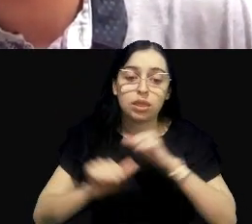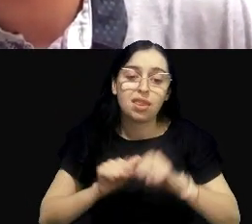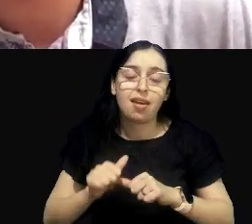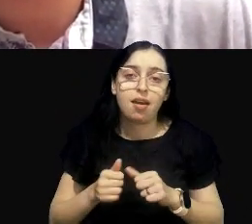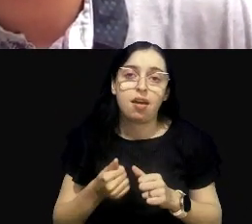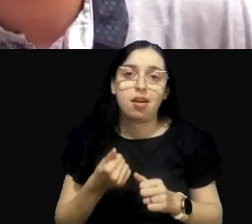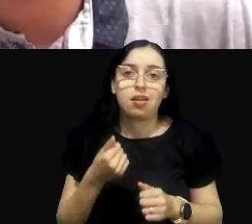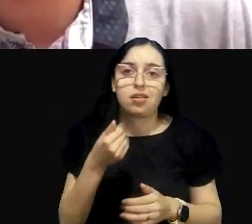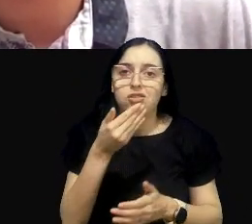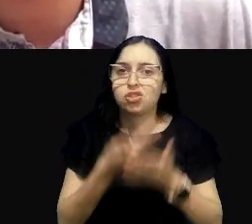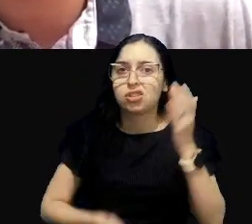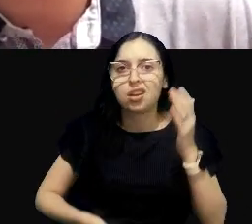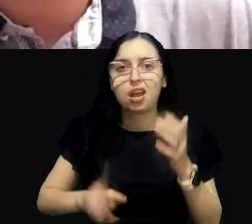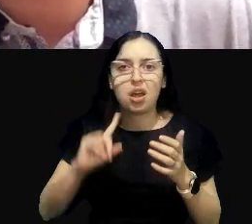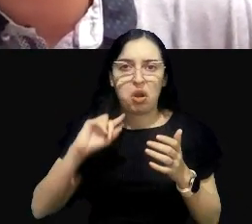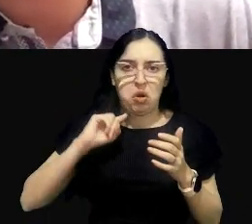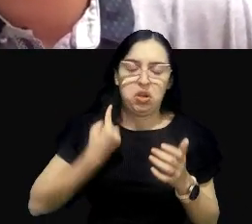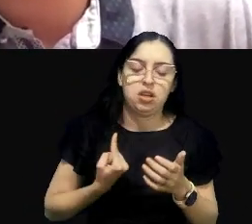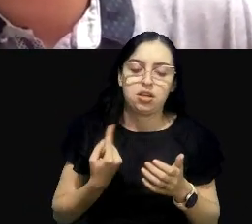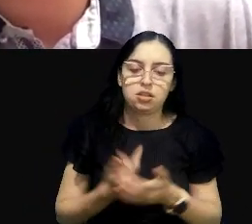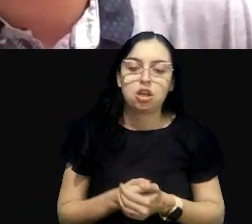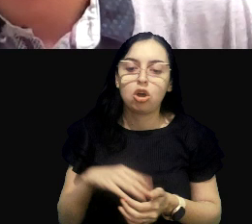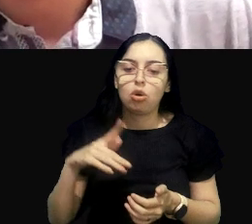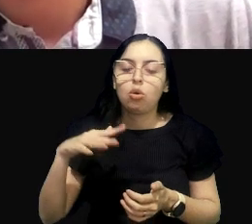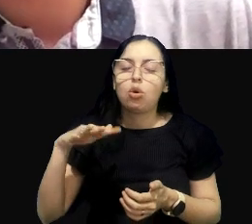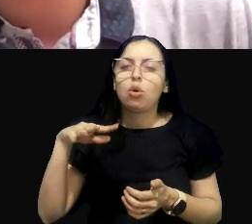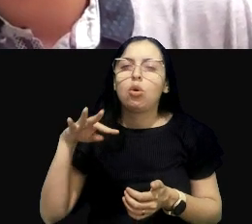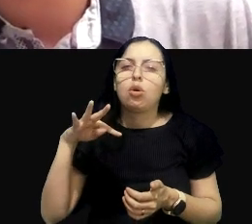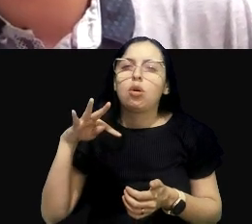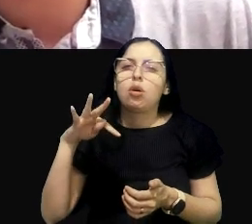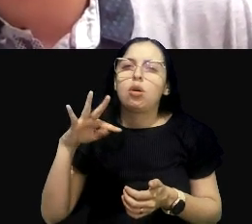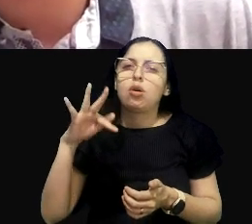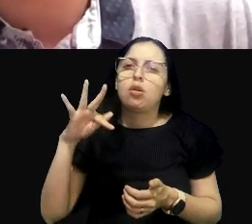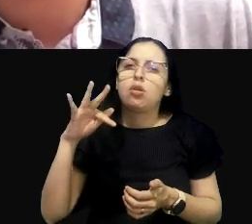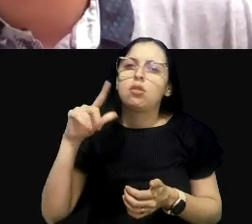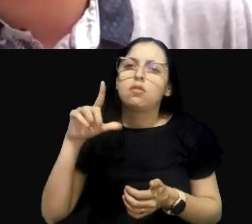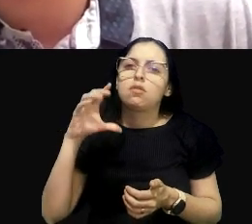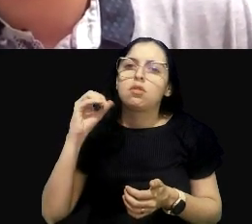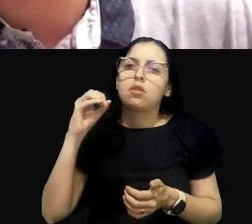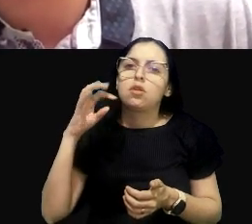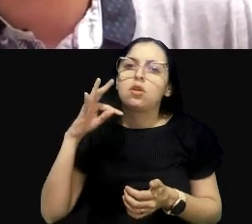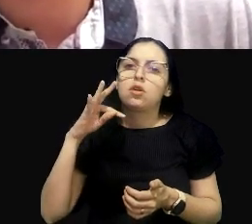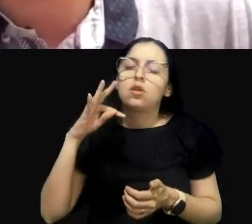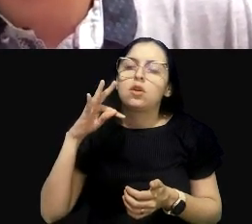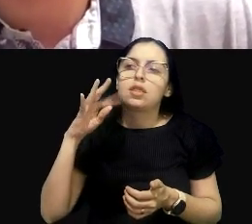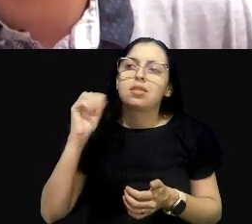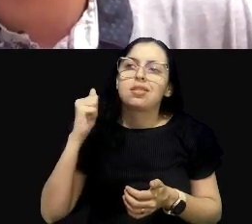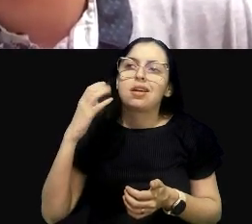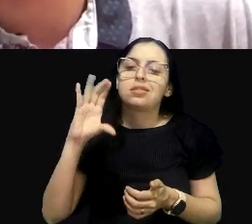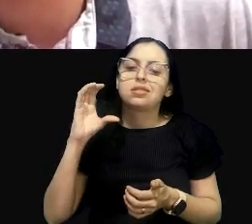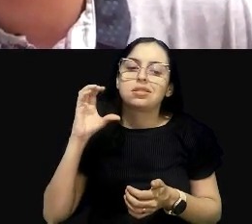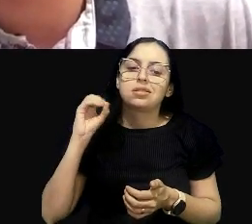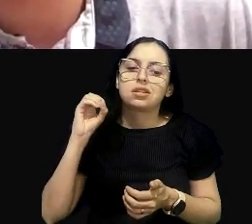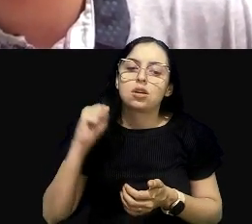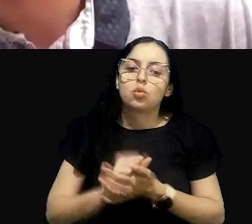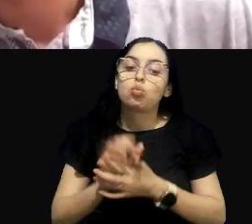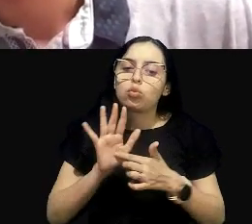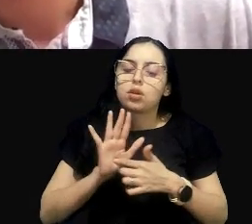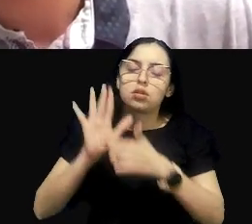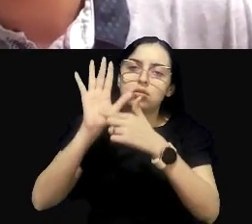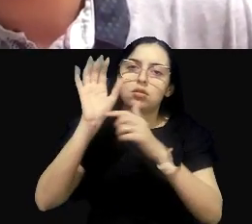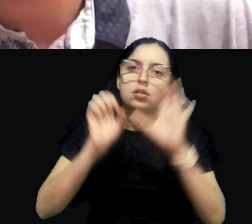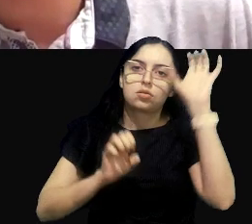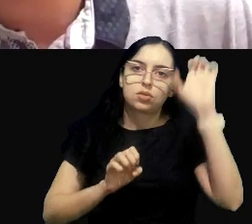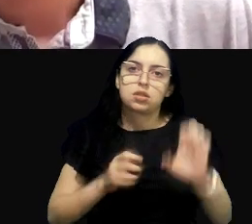tecnologia da flotação, que é essa alternativa aqui que está ilustrada na imagem à esquerda.